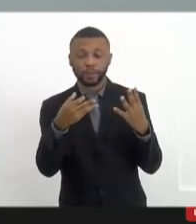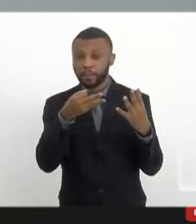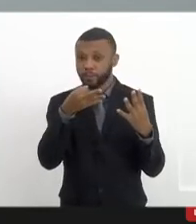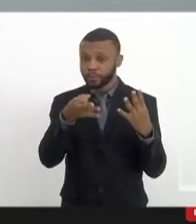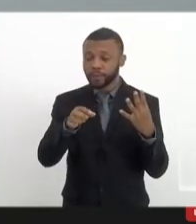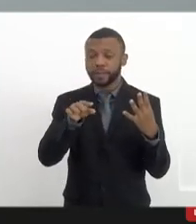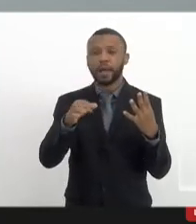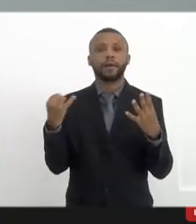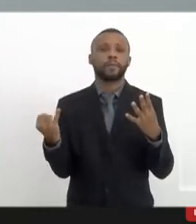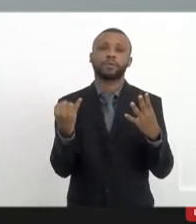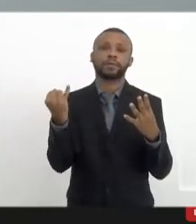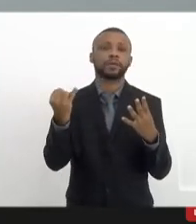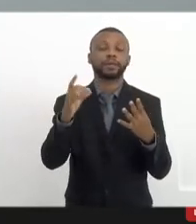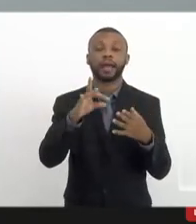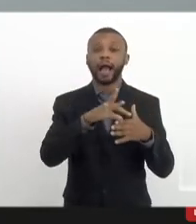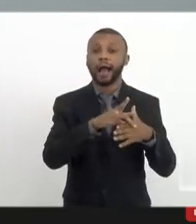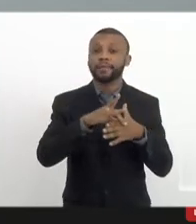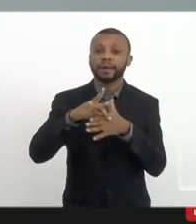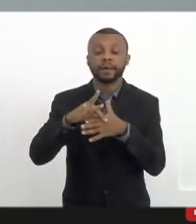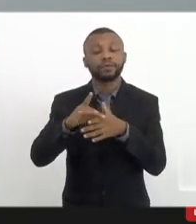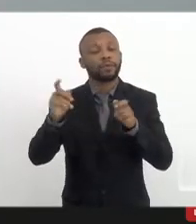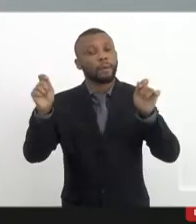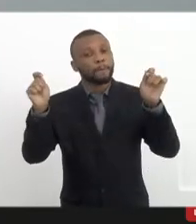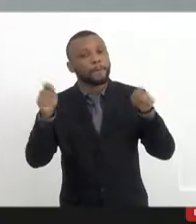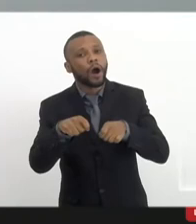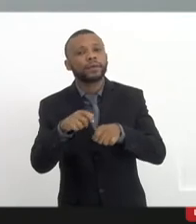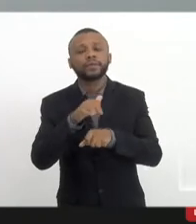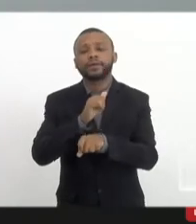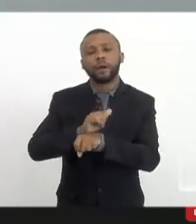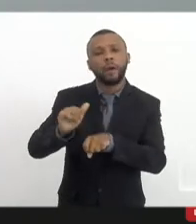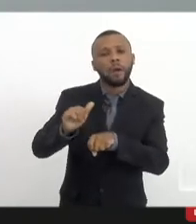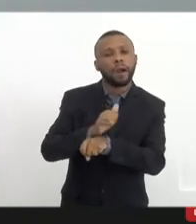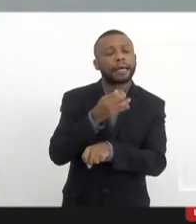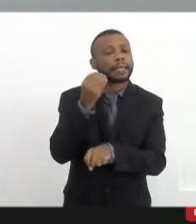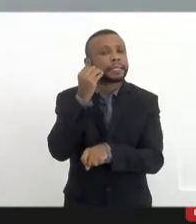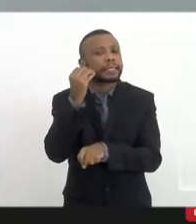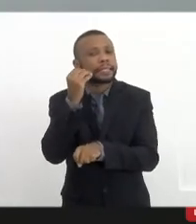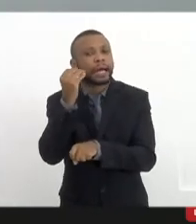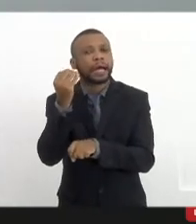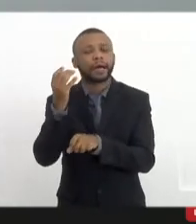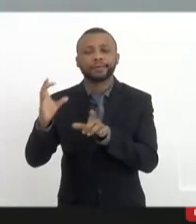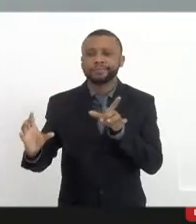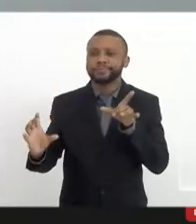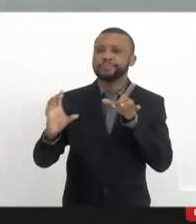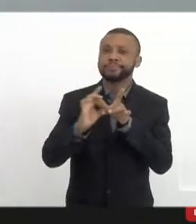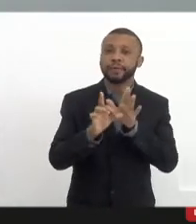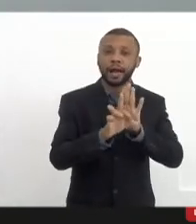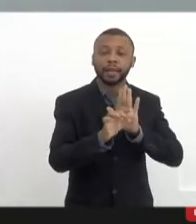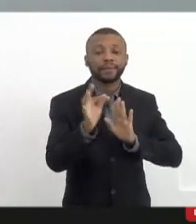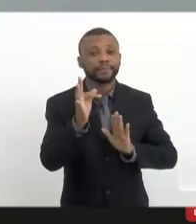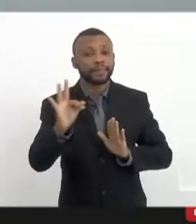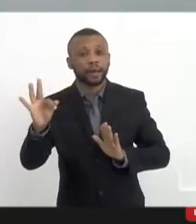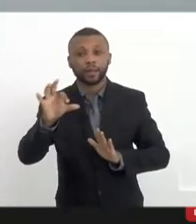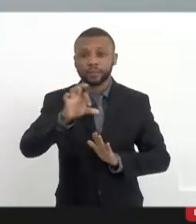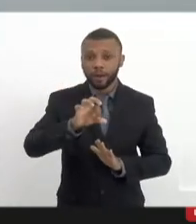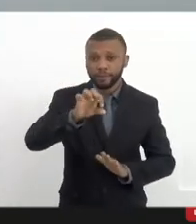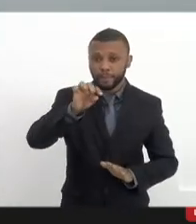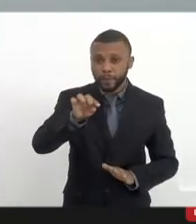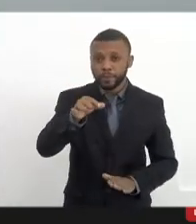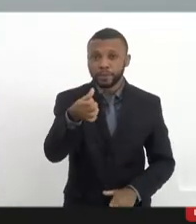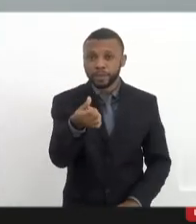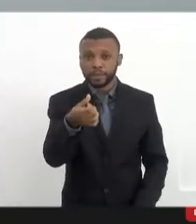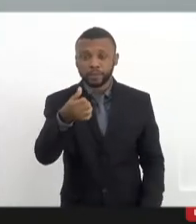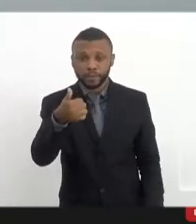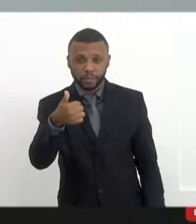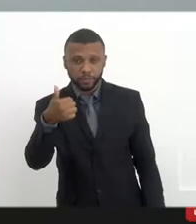muito importante, que a frente possa de alguma maneira tentar incidir sobre a lei federal 9.612, que é uma lei de